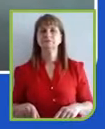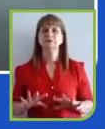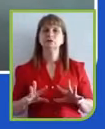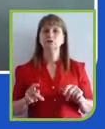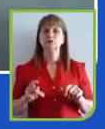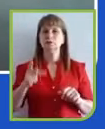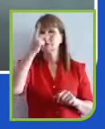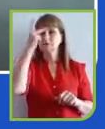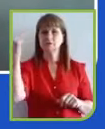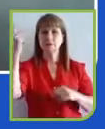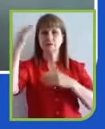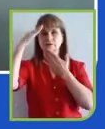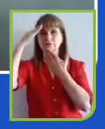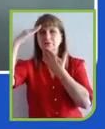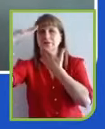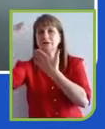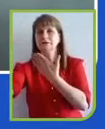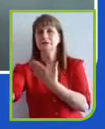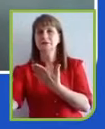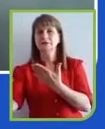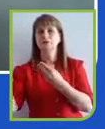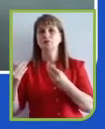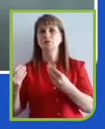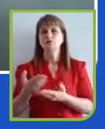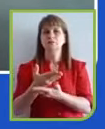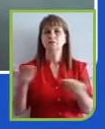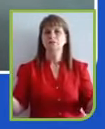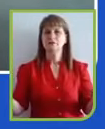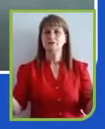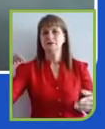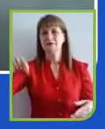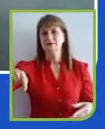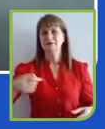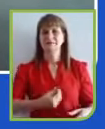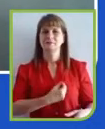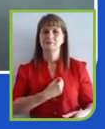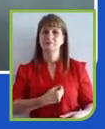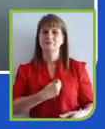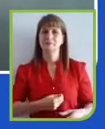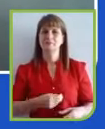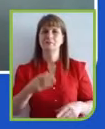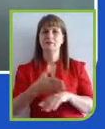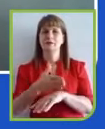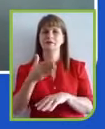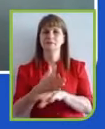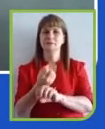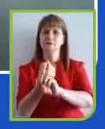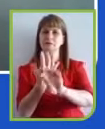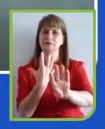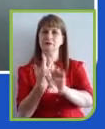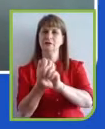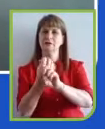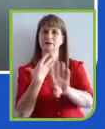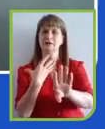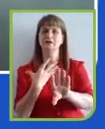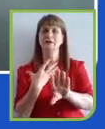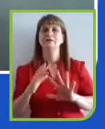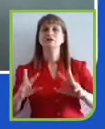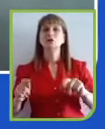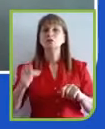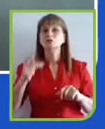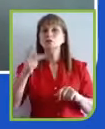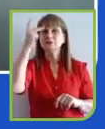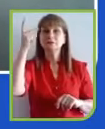vocês estarem aqui, e, regra geral, todo mundo está no mesmo plano de otimismo.